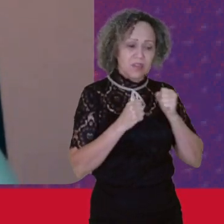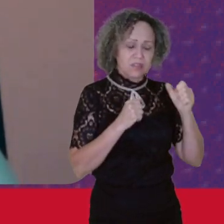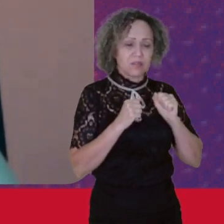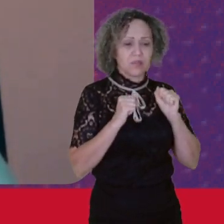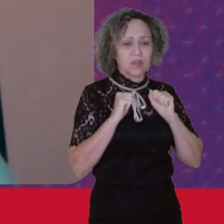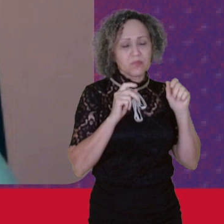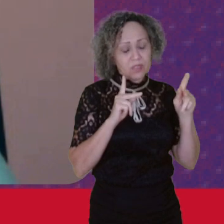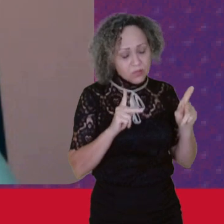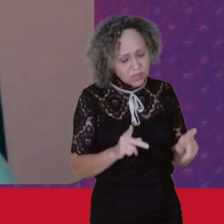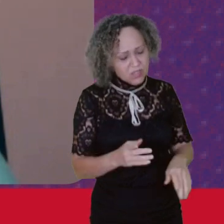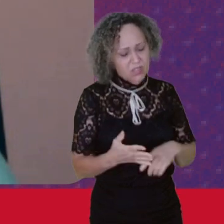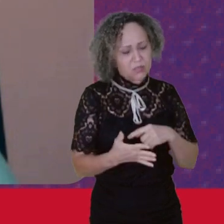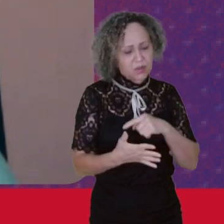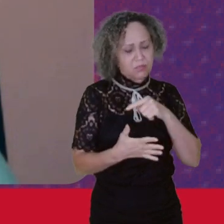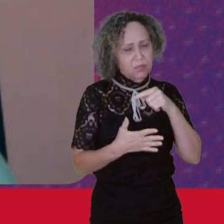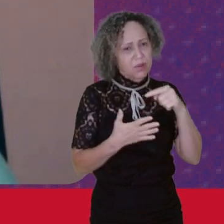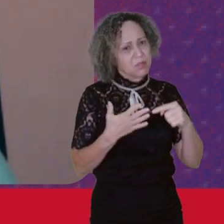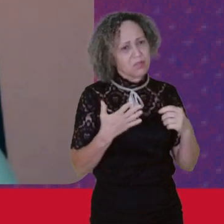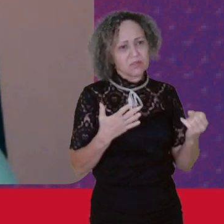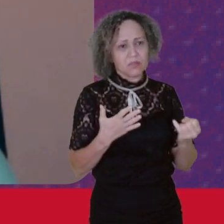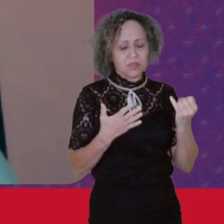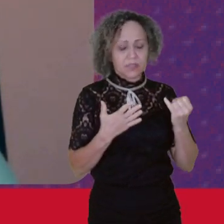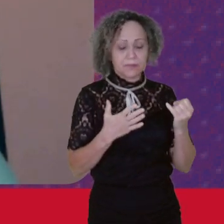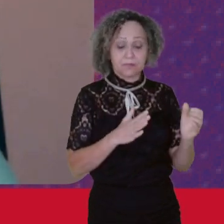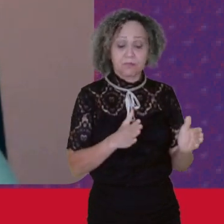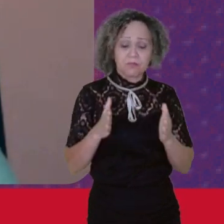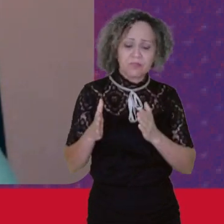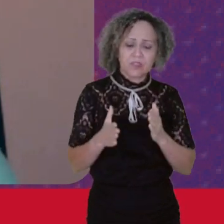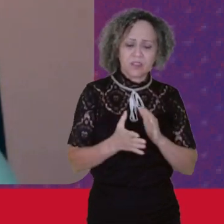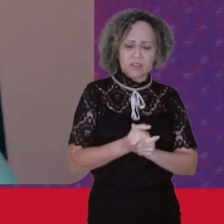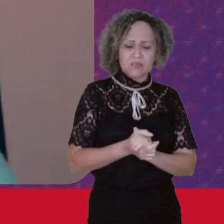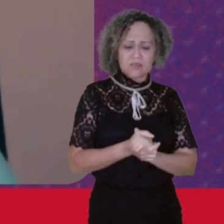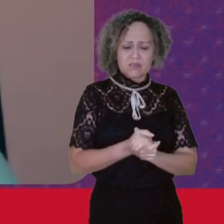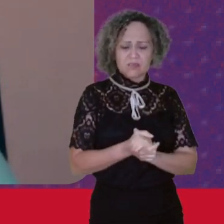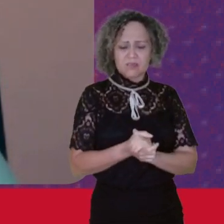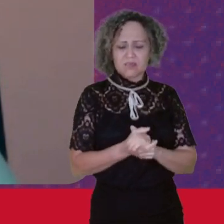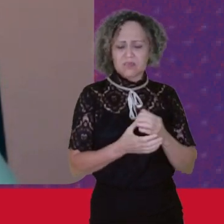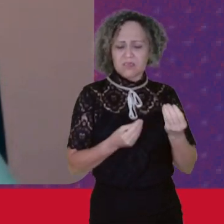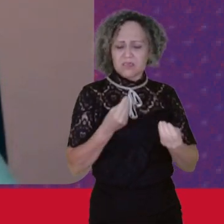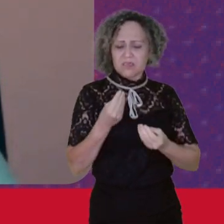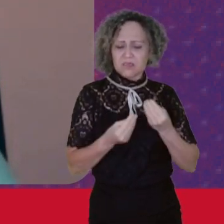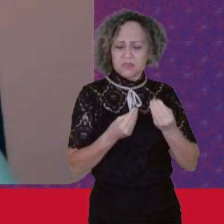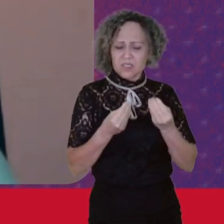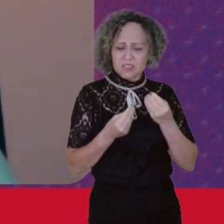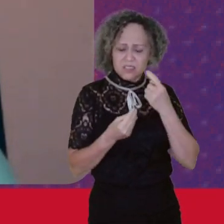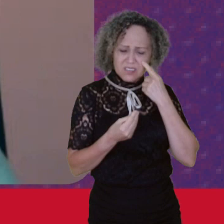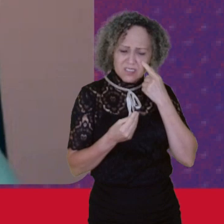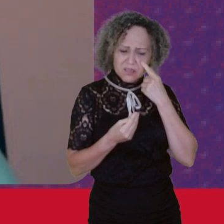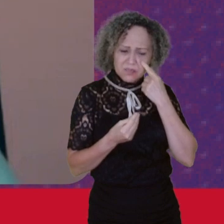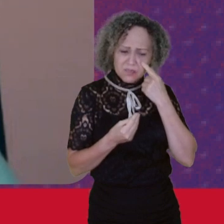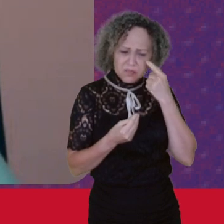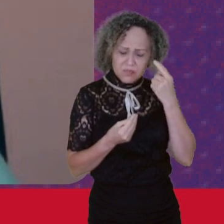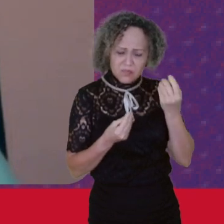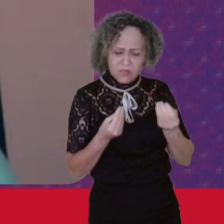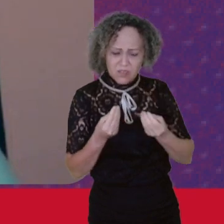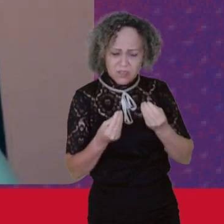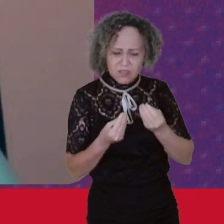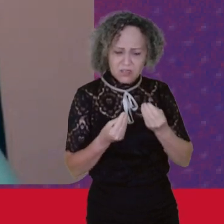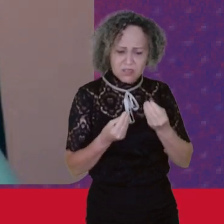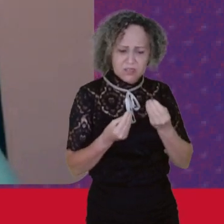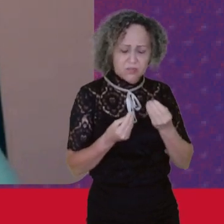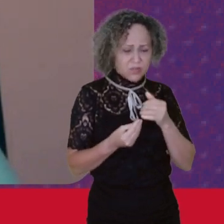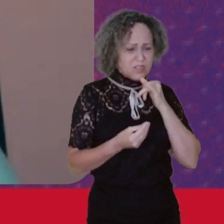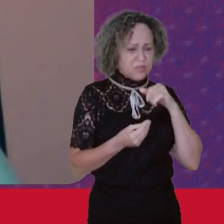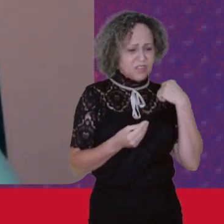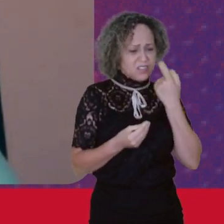se Analisa A partir Do valor Do salário mínimo Para compra Para venda Para cálculo Até do ovo Que